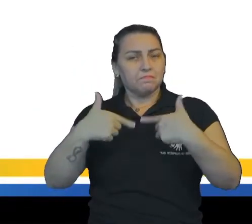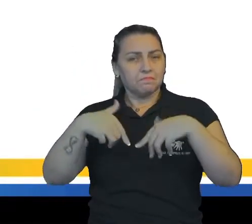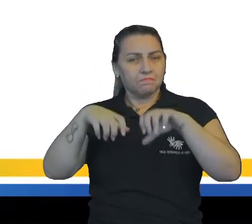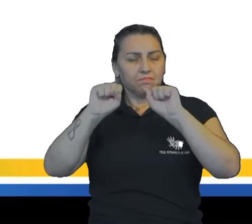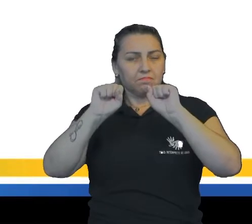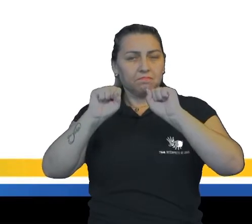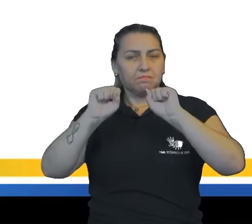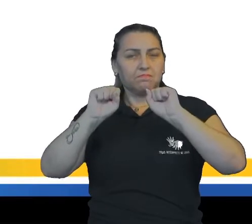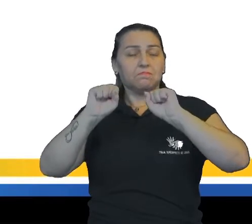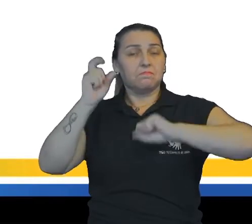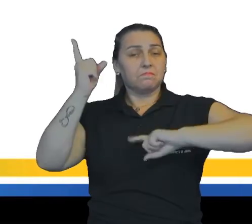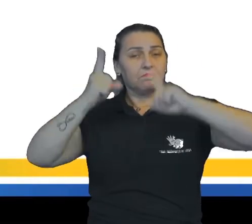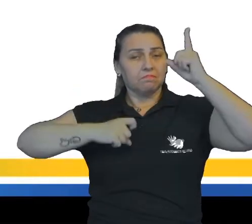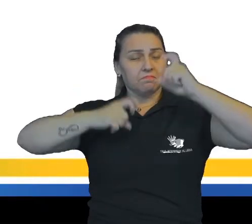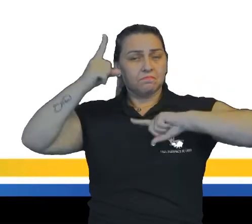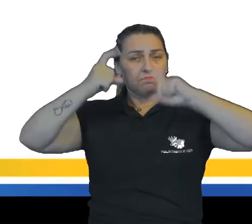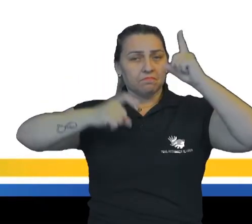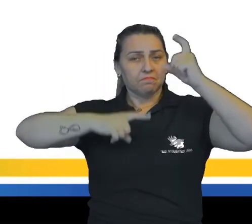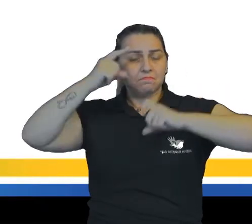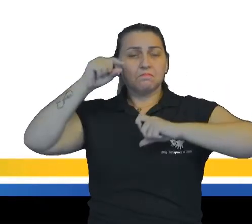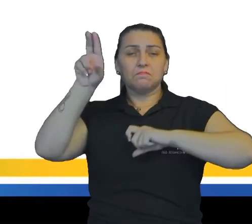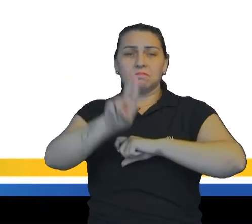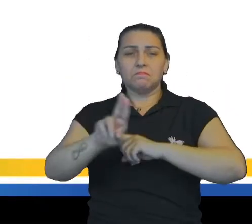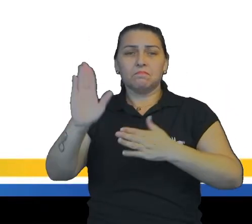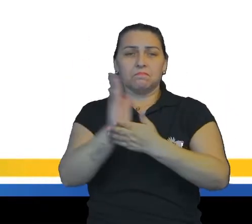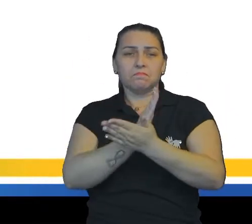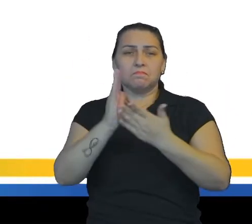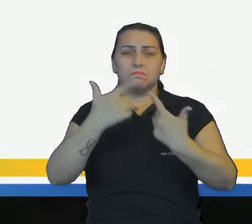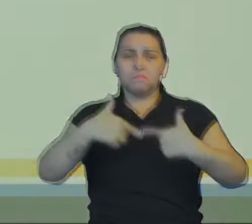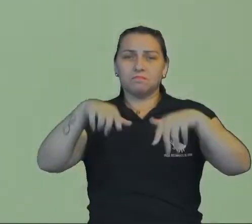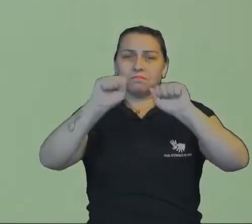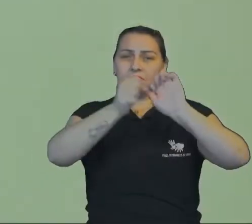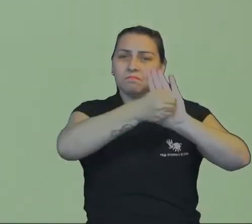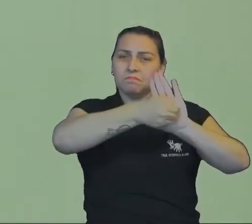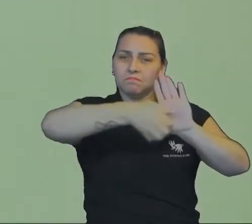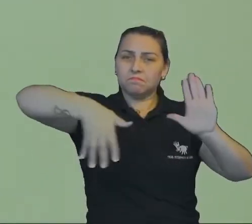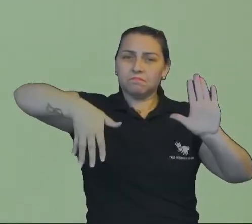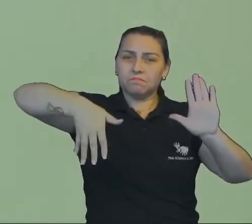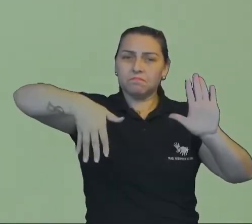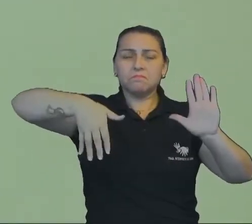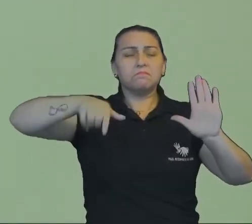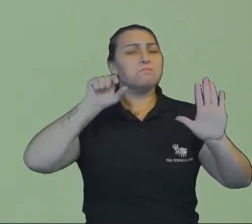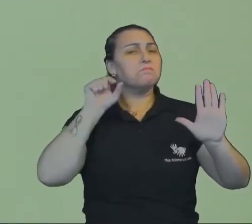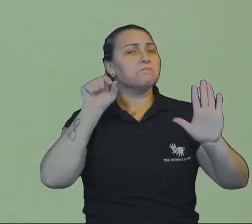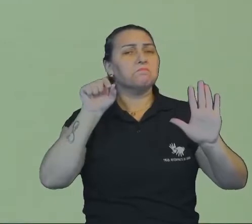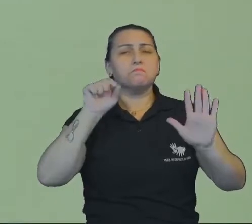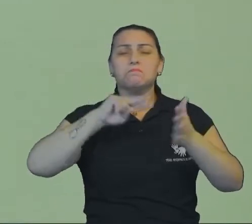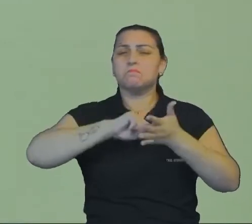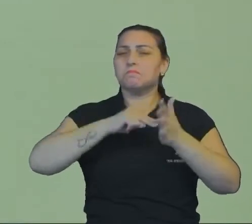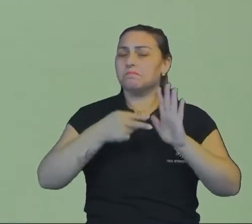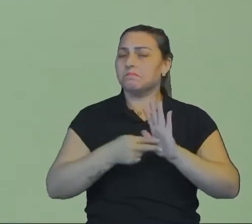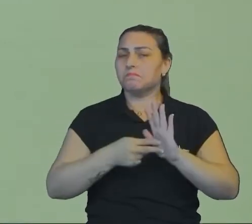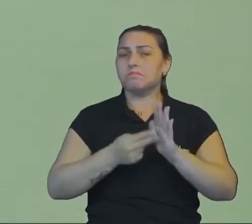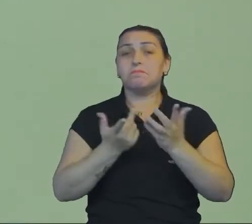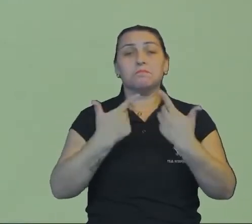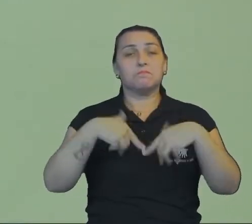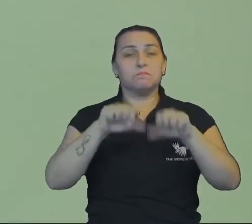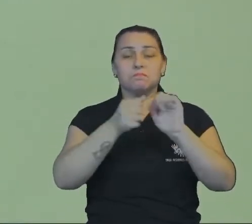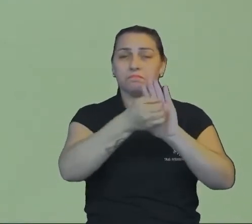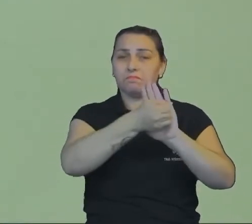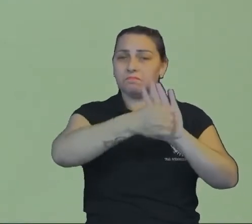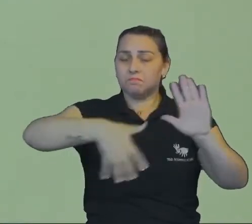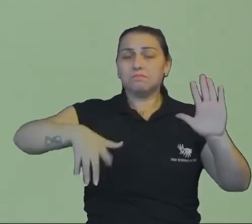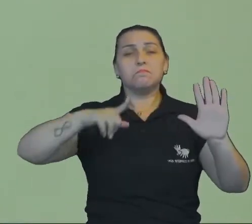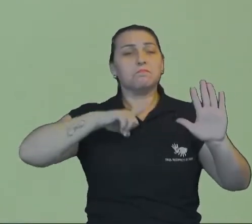expressiva, inclusive com o uso de algumas figuras de linguagem. O que isso quer dizer? Que as figuras de linguagem têm esse